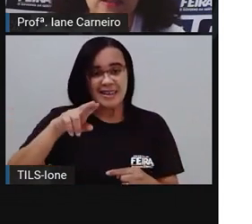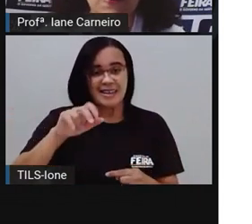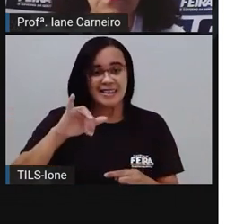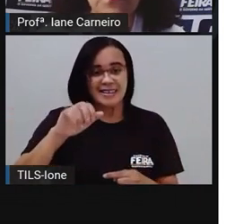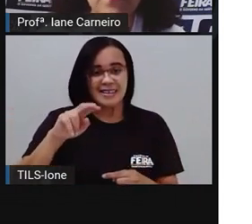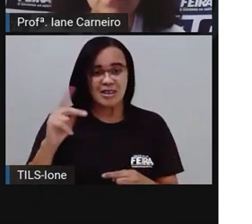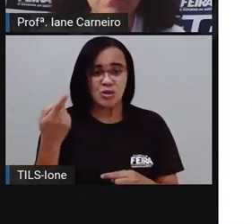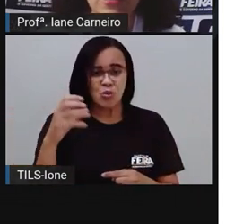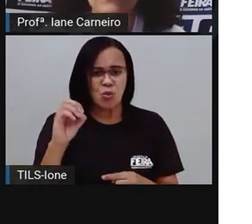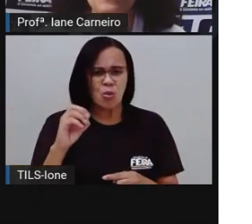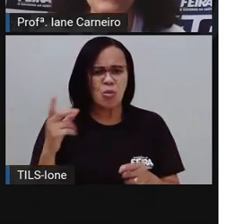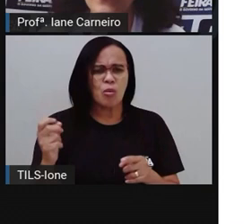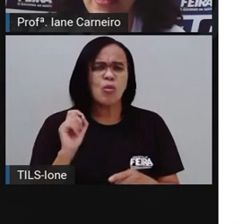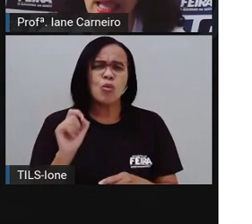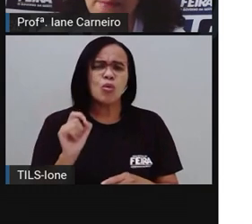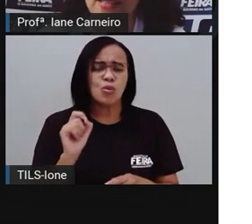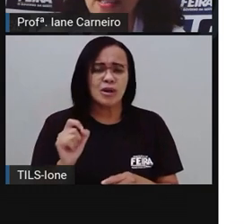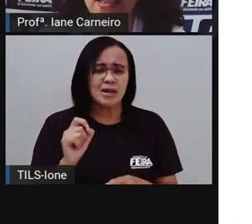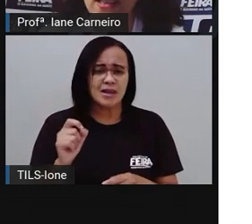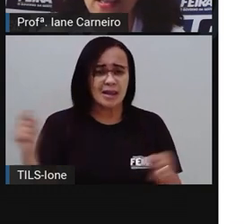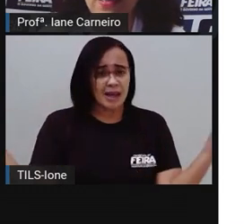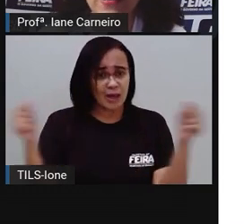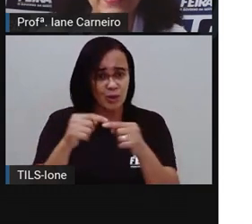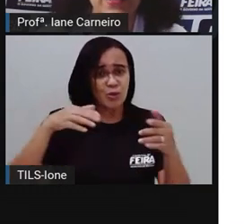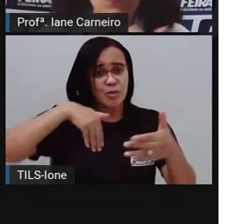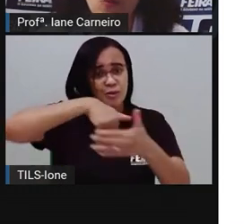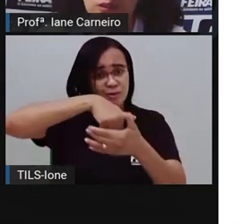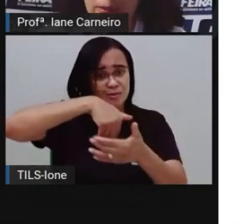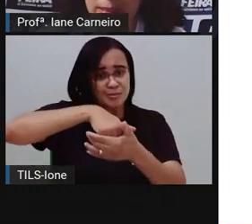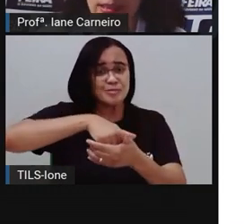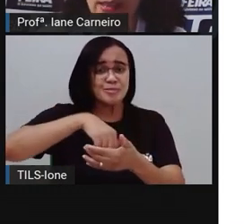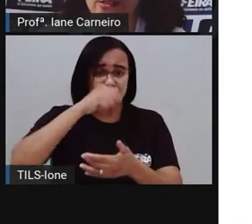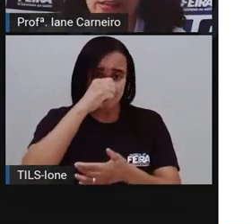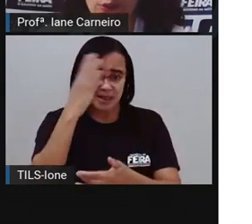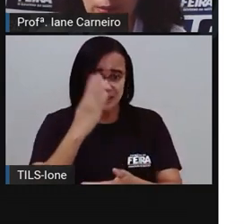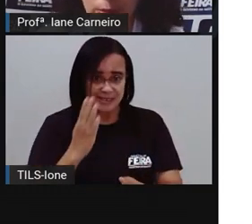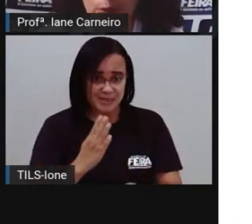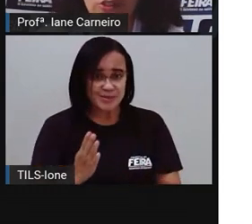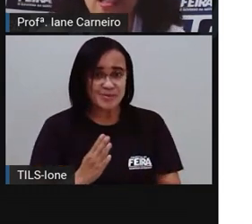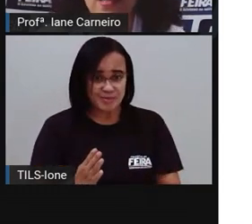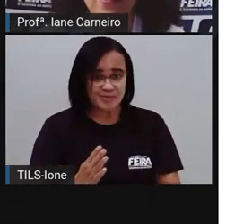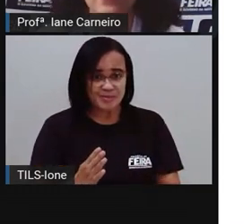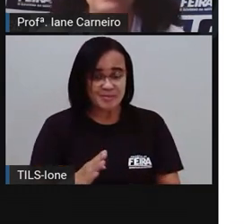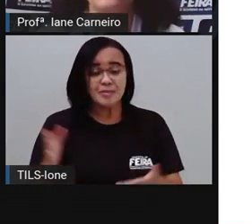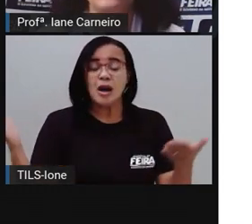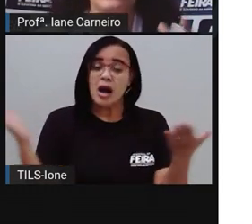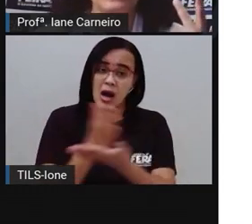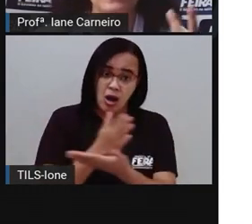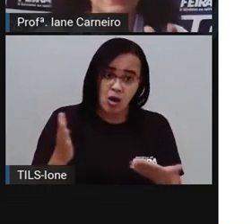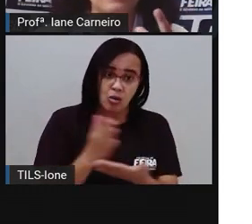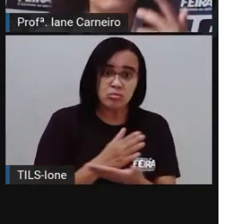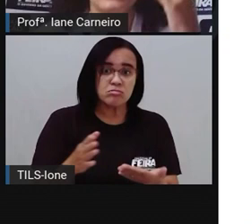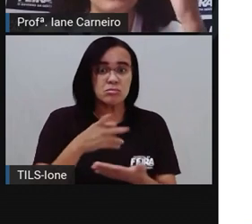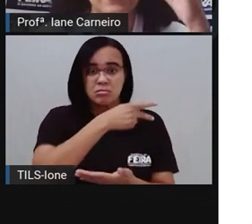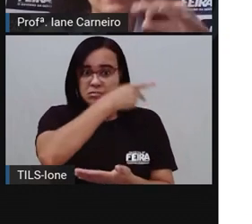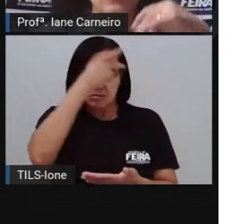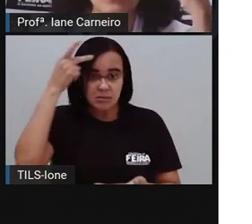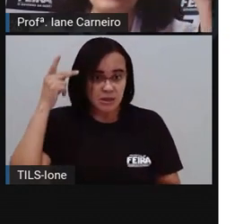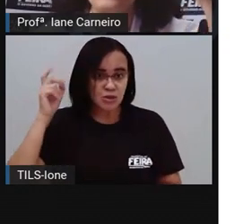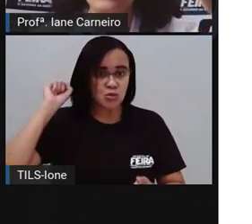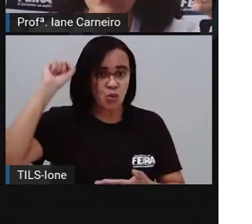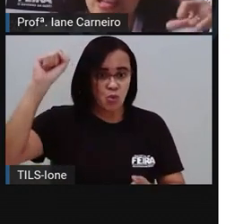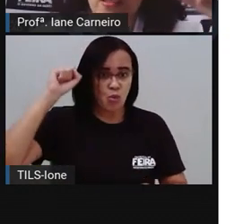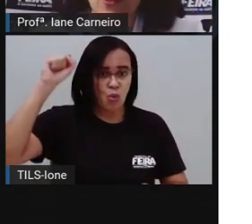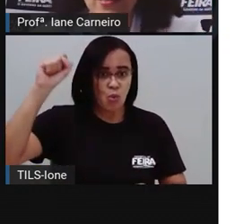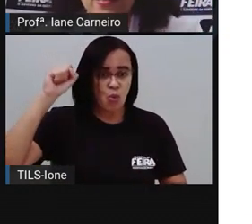seleção. E vamos ver o que representa? Tem alguns brasileiros, né? Torcedores da seleção, que acham que o Brasil,